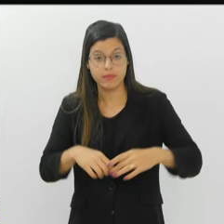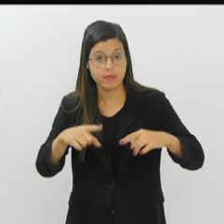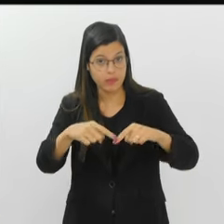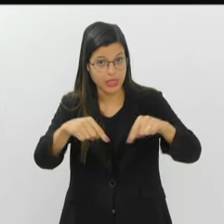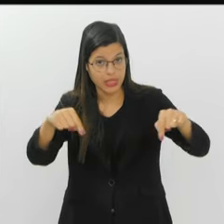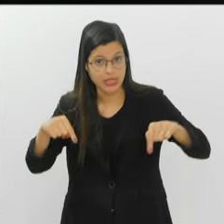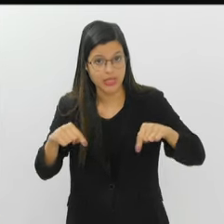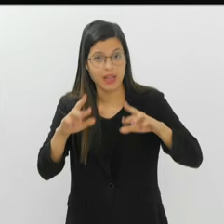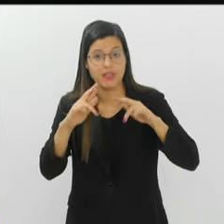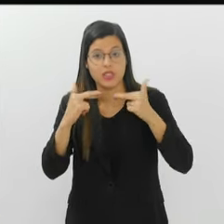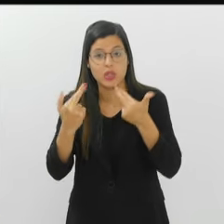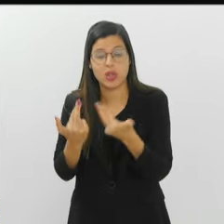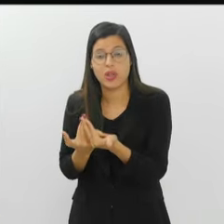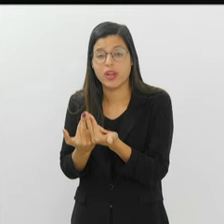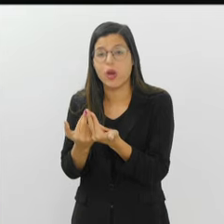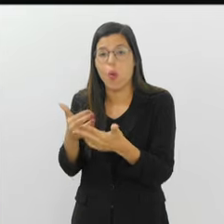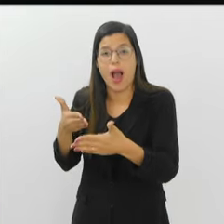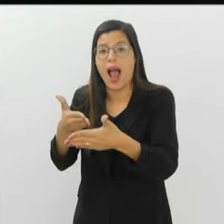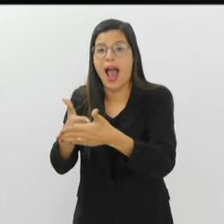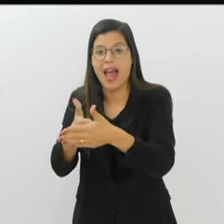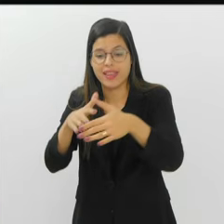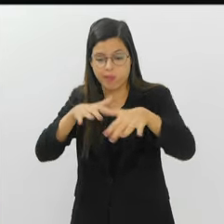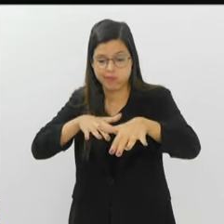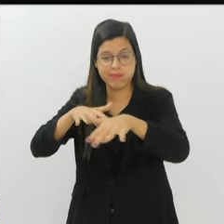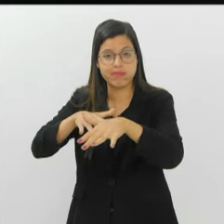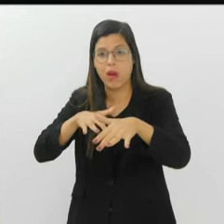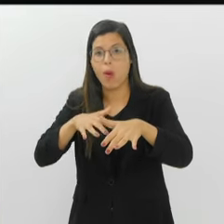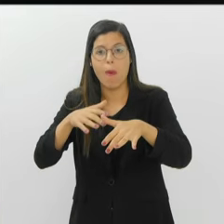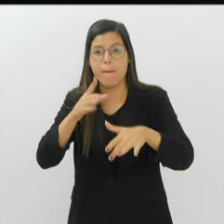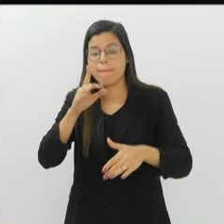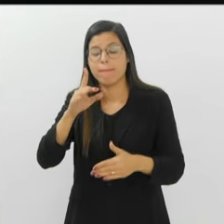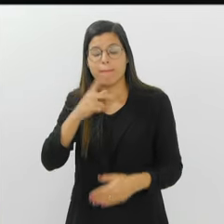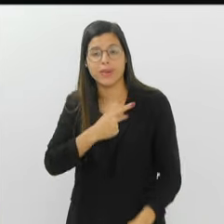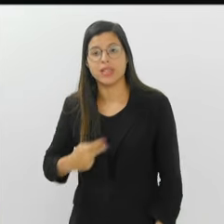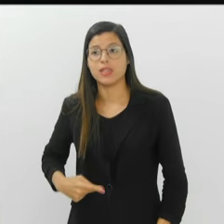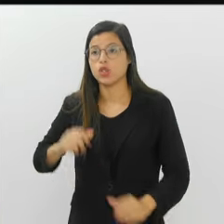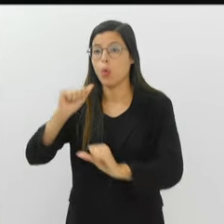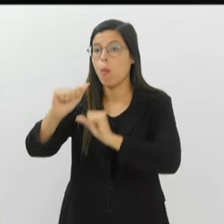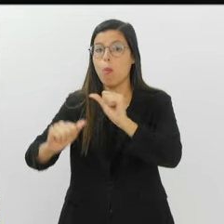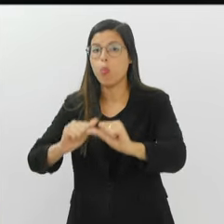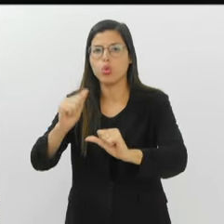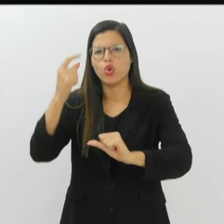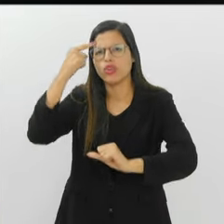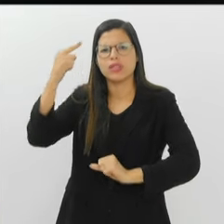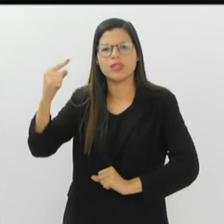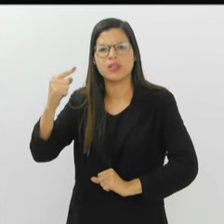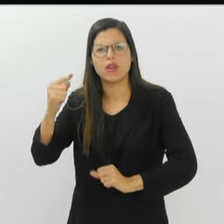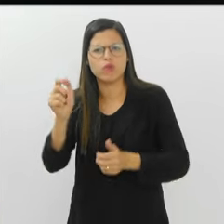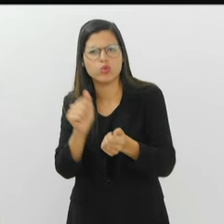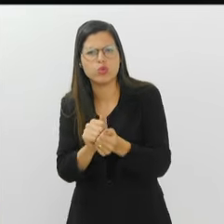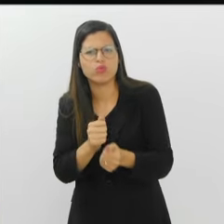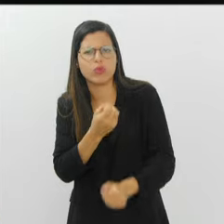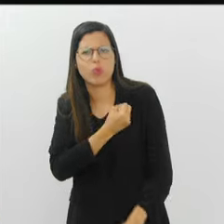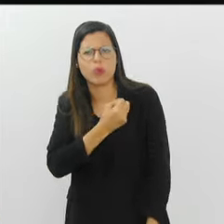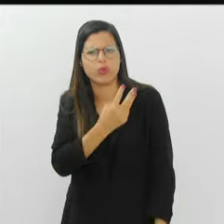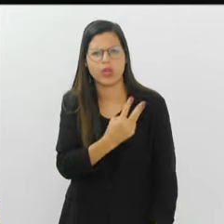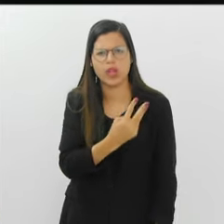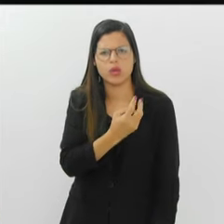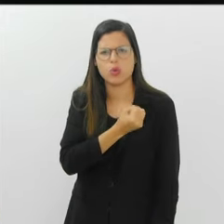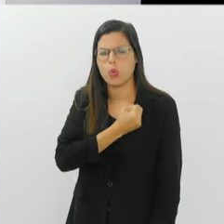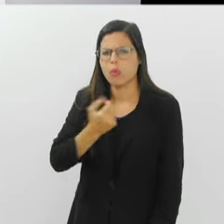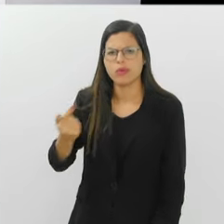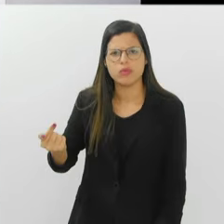Da sala de reunião até o palco, o presidente mudou de ideia e fez uma fusão. Vou somar, vou juntar o três com o sete.